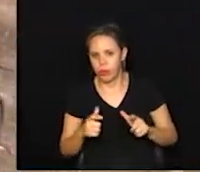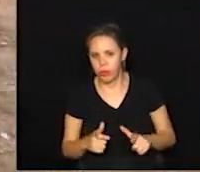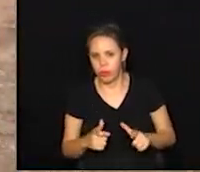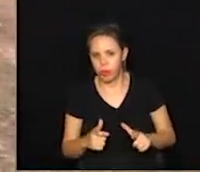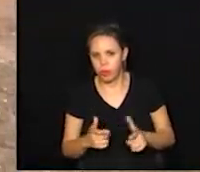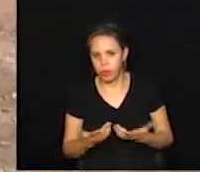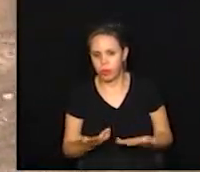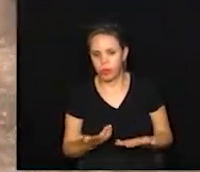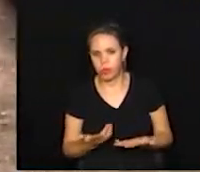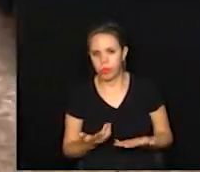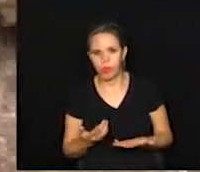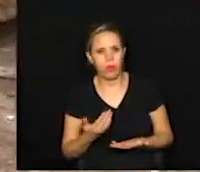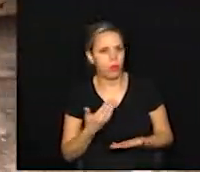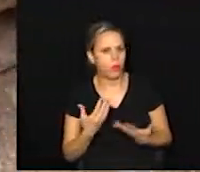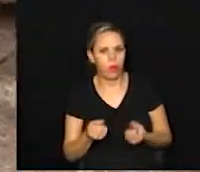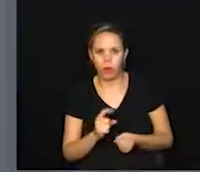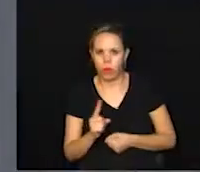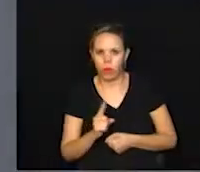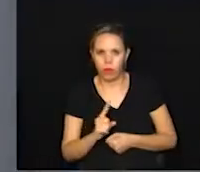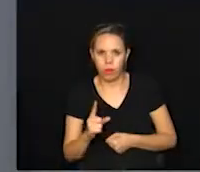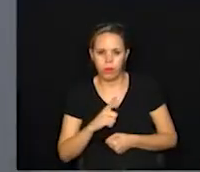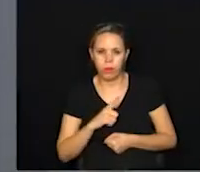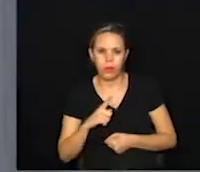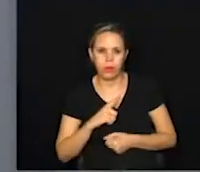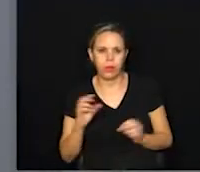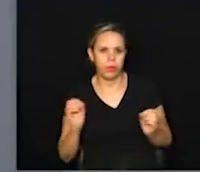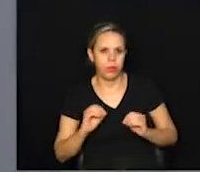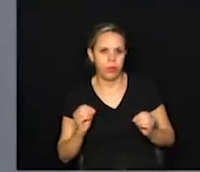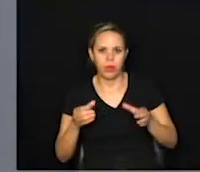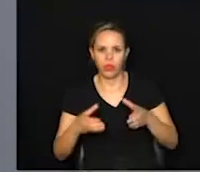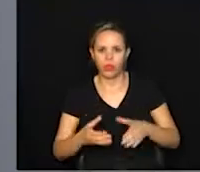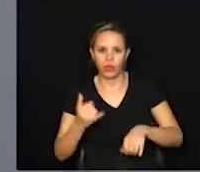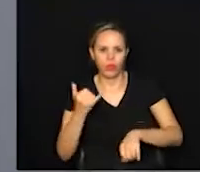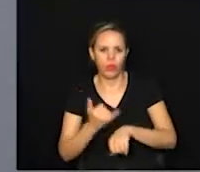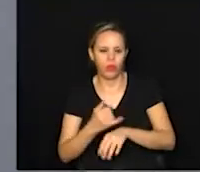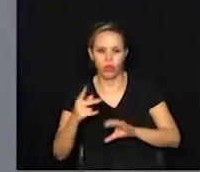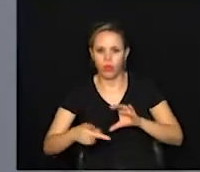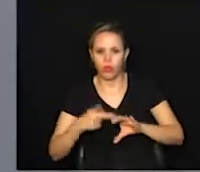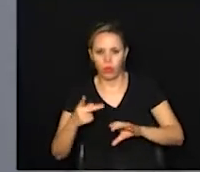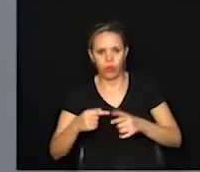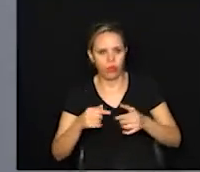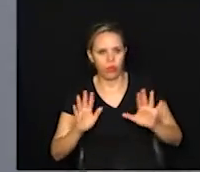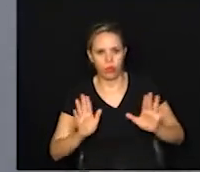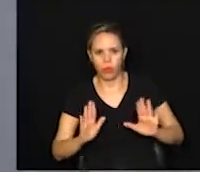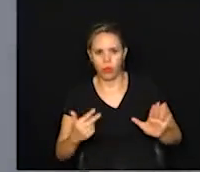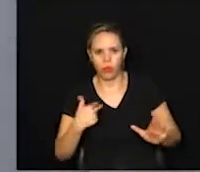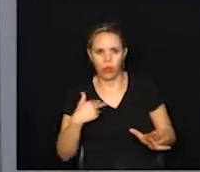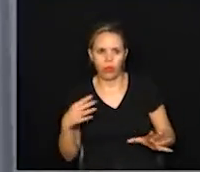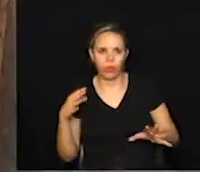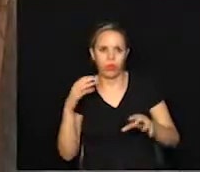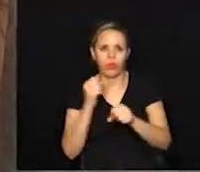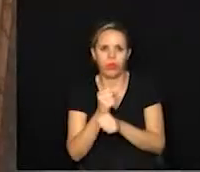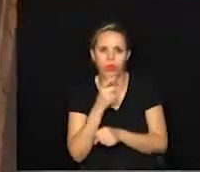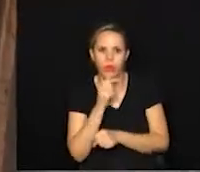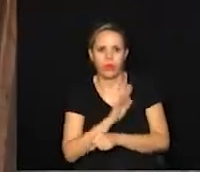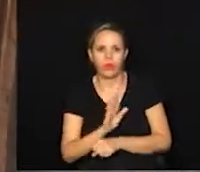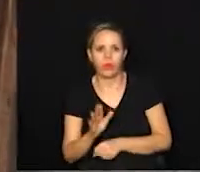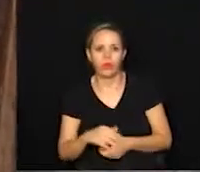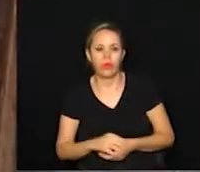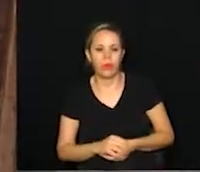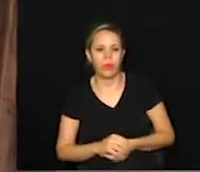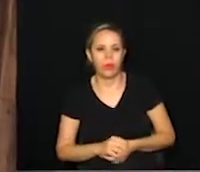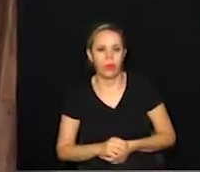dos vasos não são bem-vindos não. Há também nada de latas, pneus e outros objetos que possam acumular a água. A gente